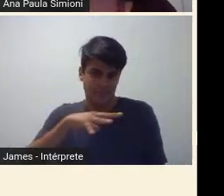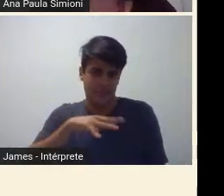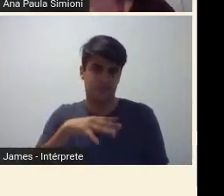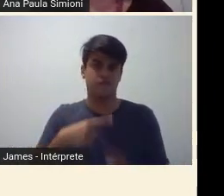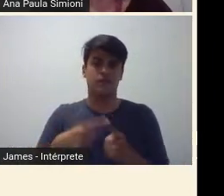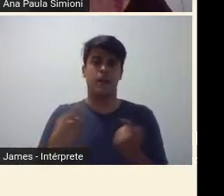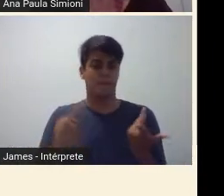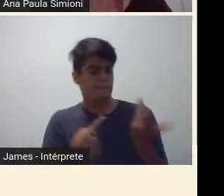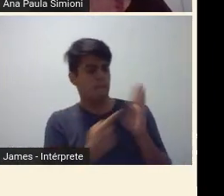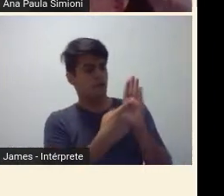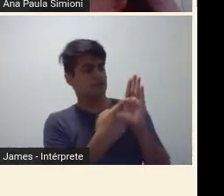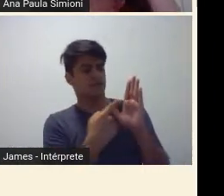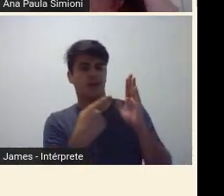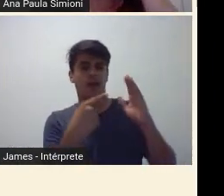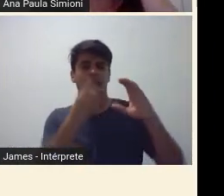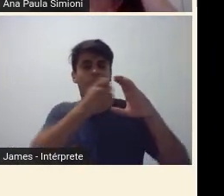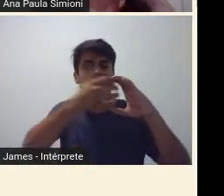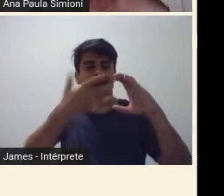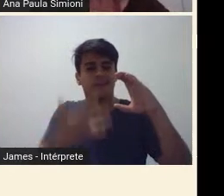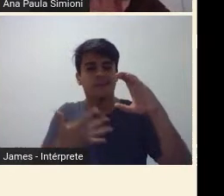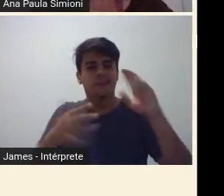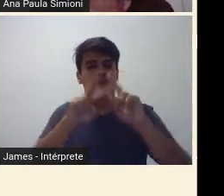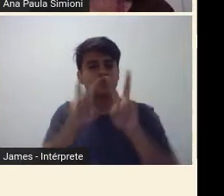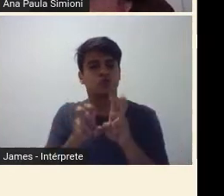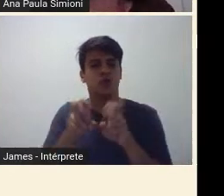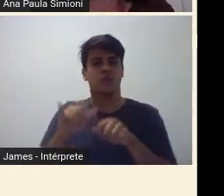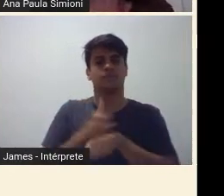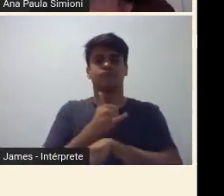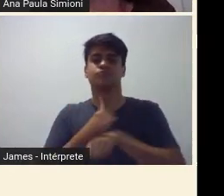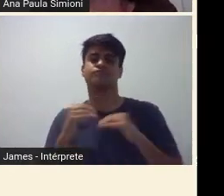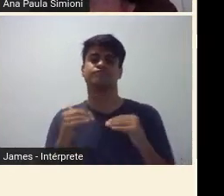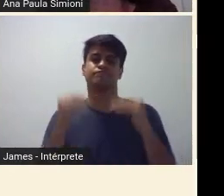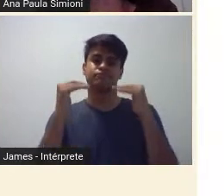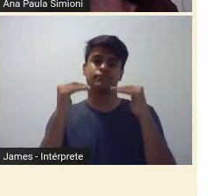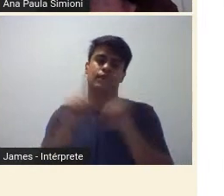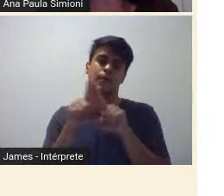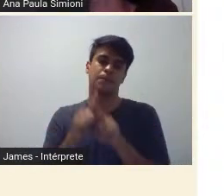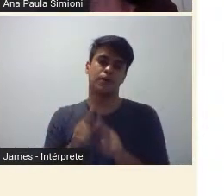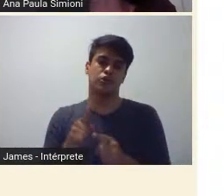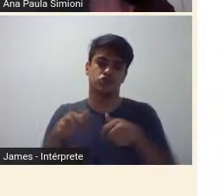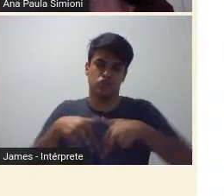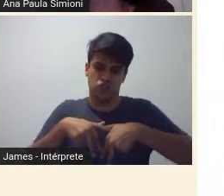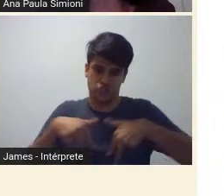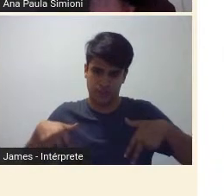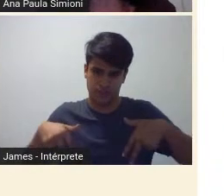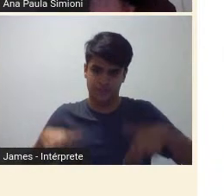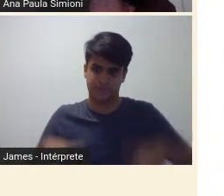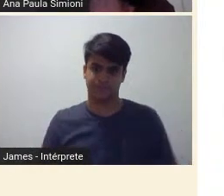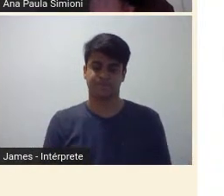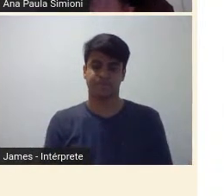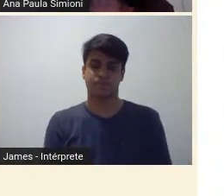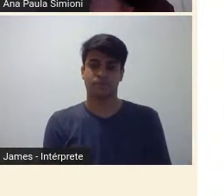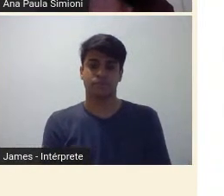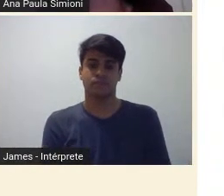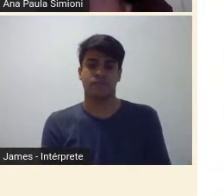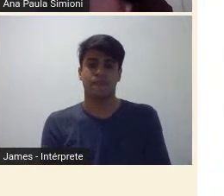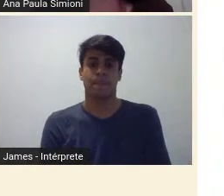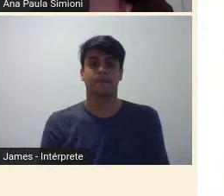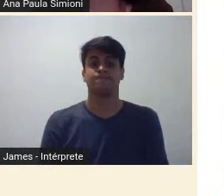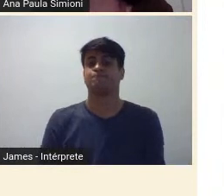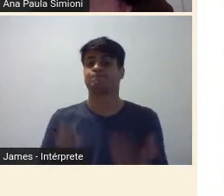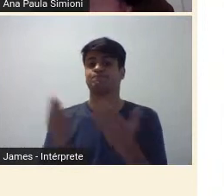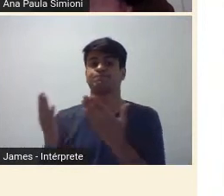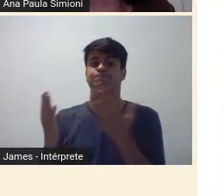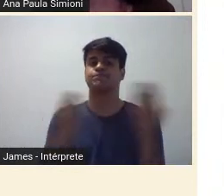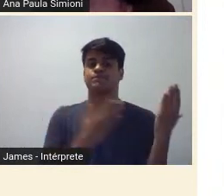e de gênero também, no caso dela. Vou pedir para passar mais um. Aqui a Regina Graz, que é